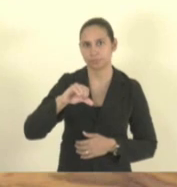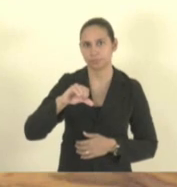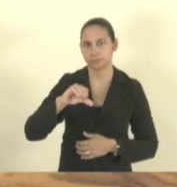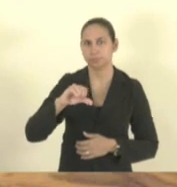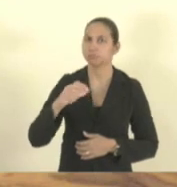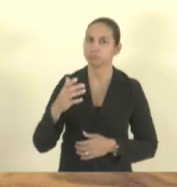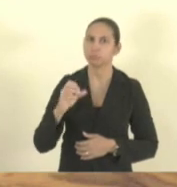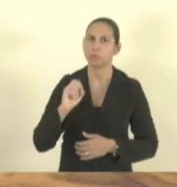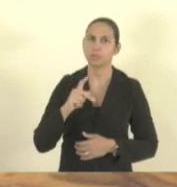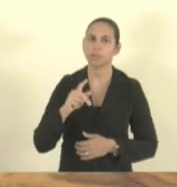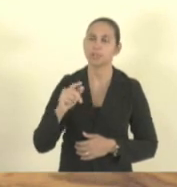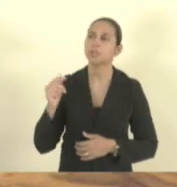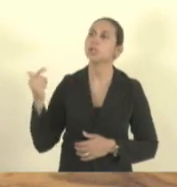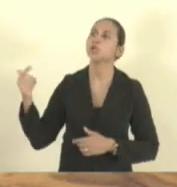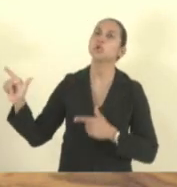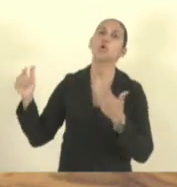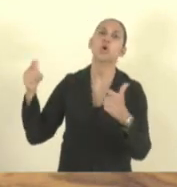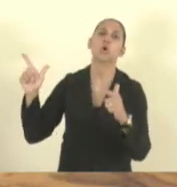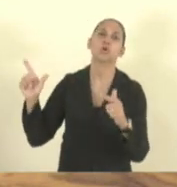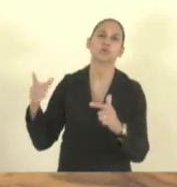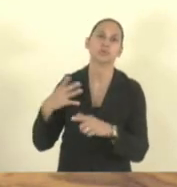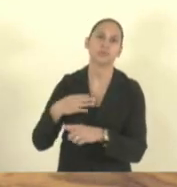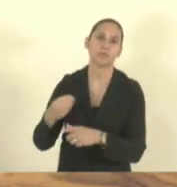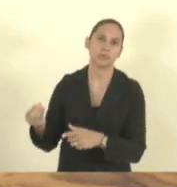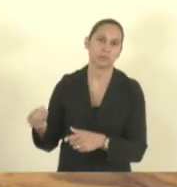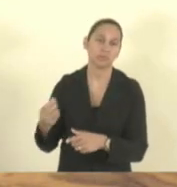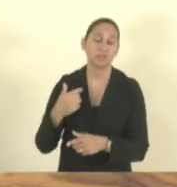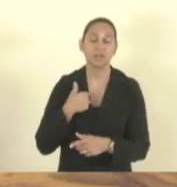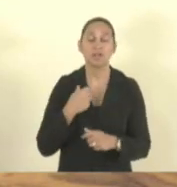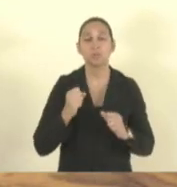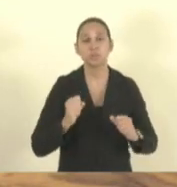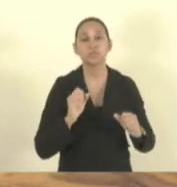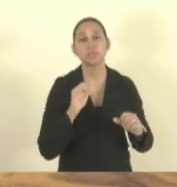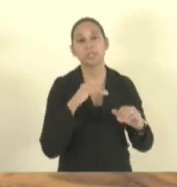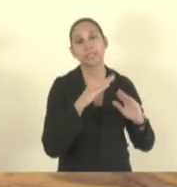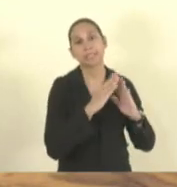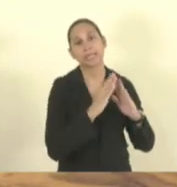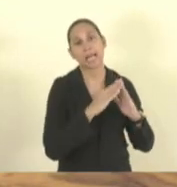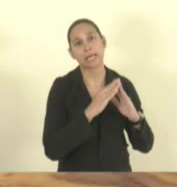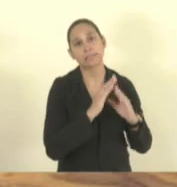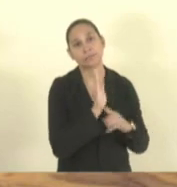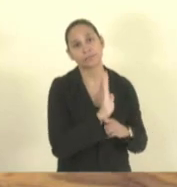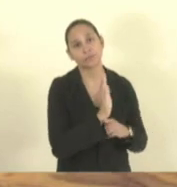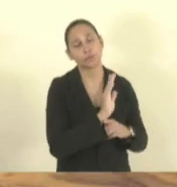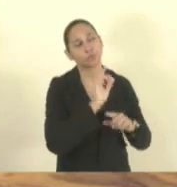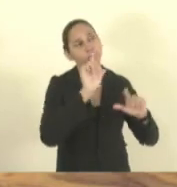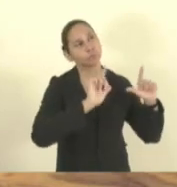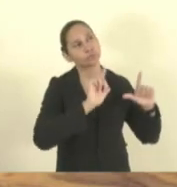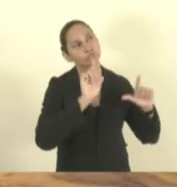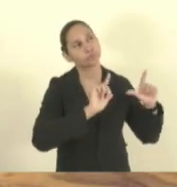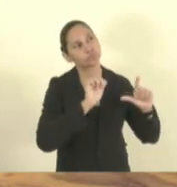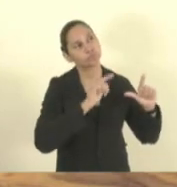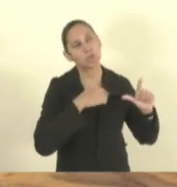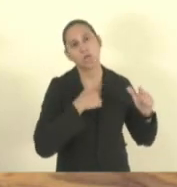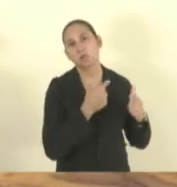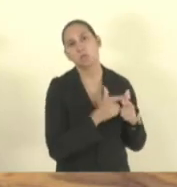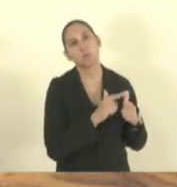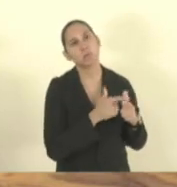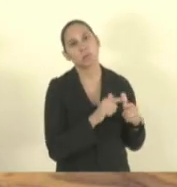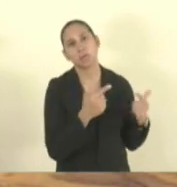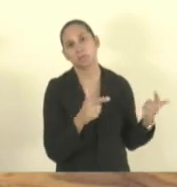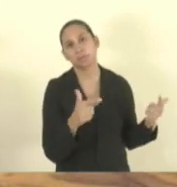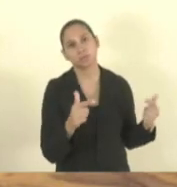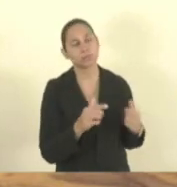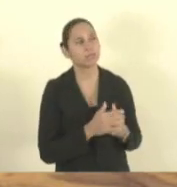Poderia estar em casa assistindo uma série da Netflix sem ter dor no estômago, sem ter